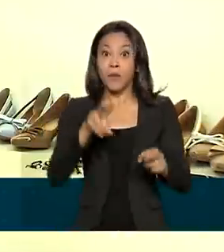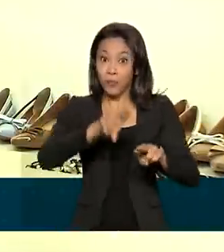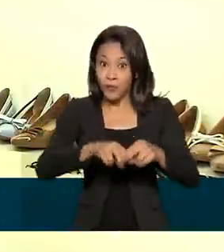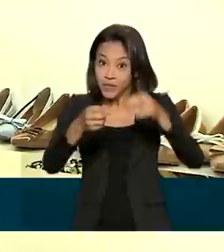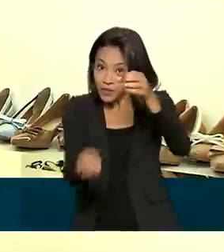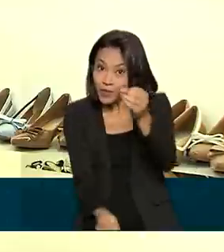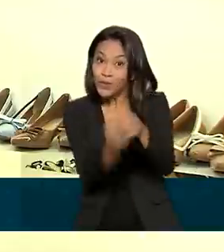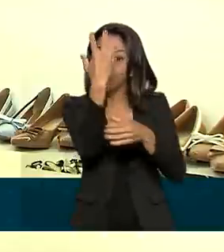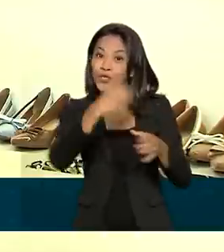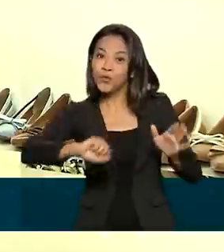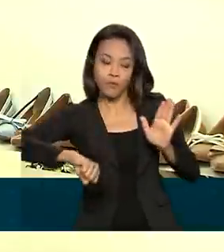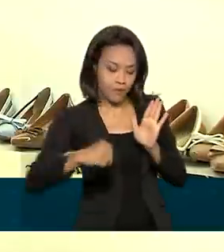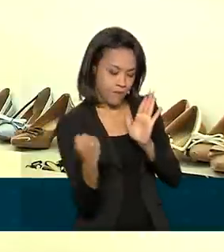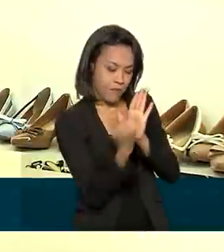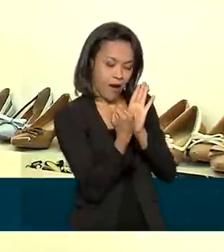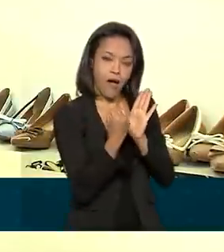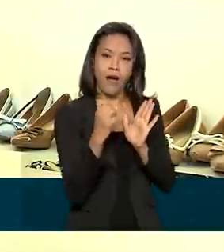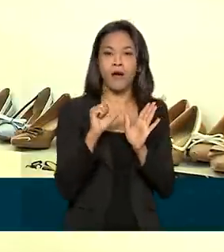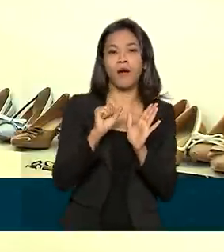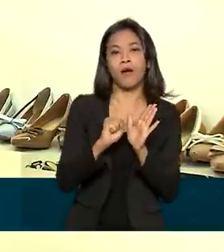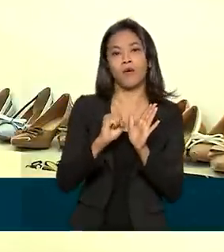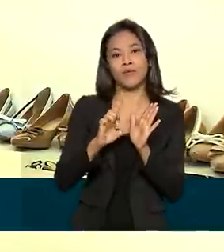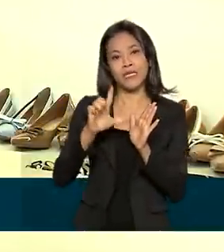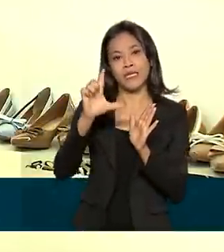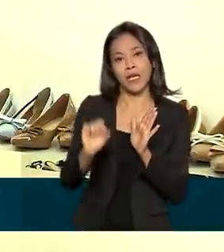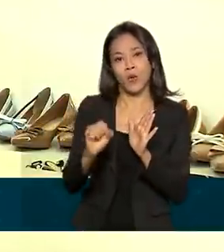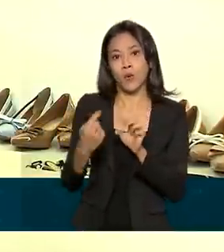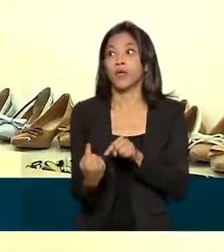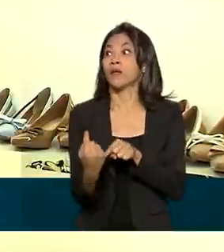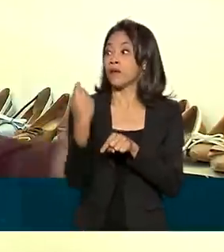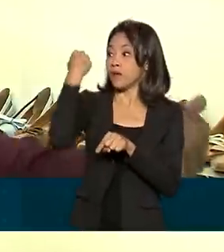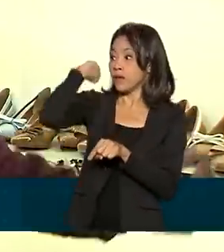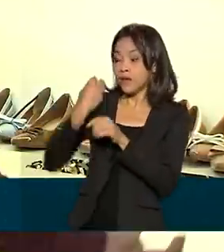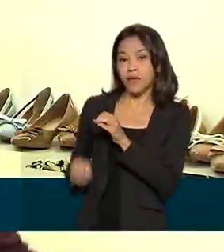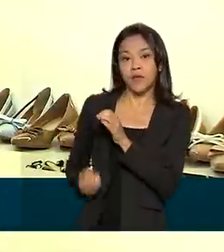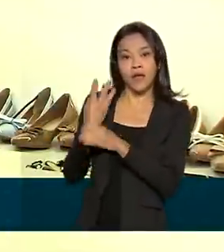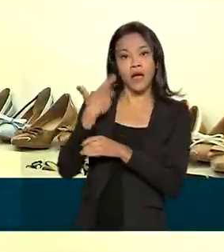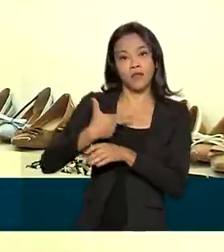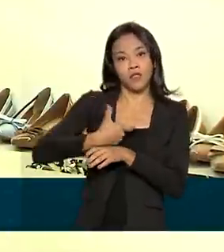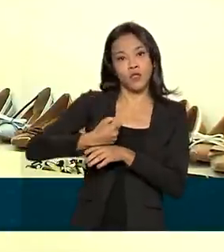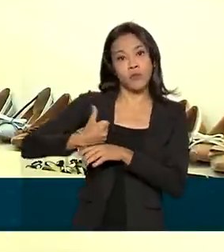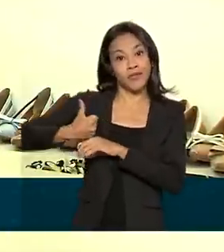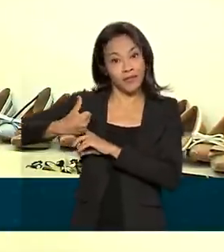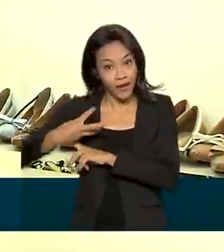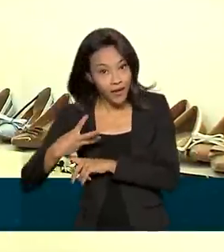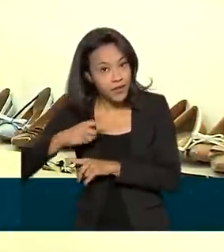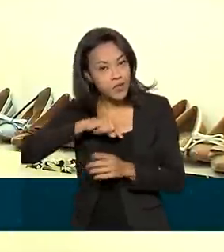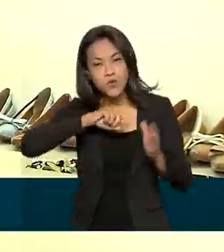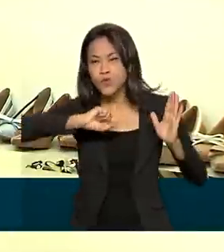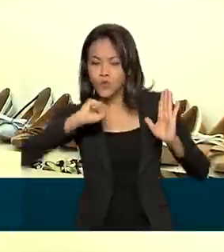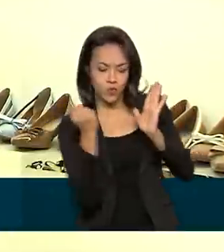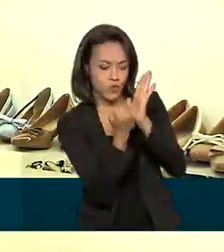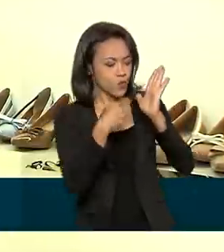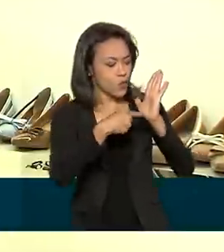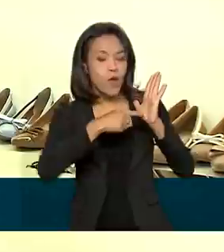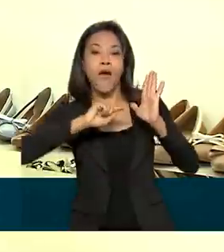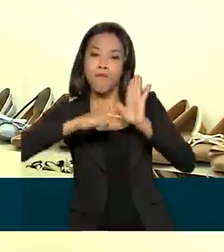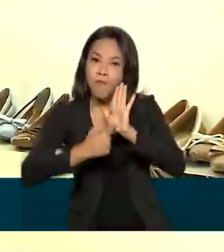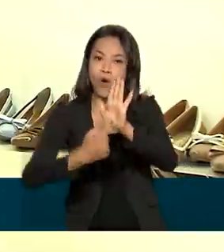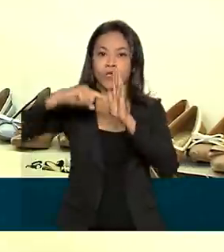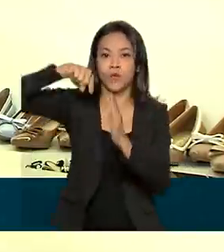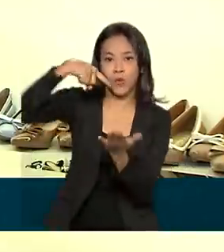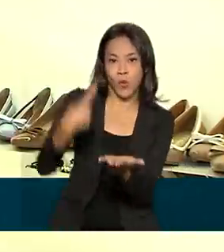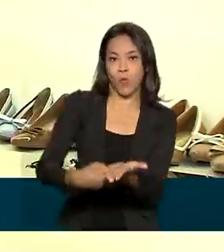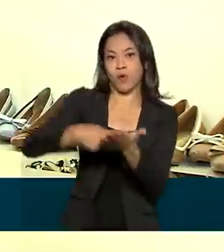Origem Sustentável, criado em 2013. O selo é o compromisso com a sustentabilidade, um valor